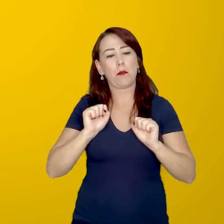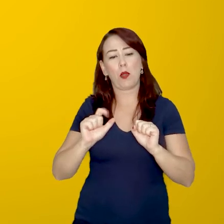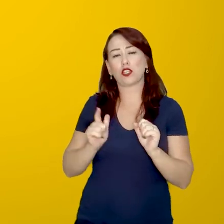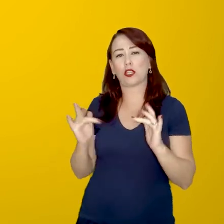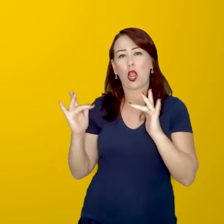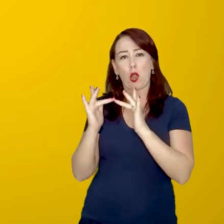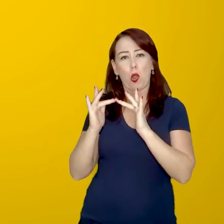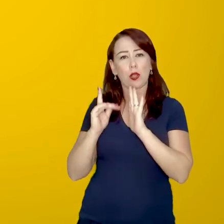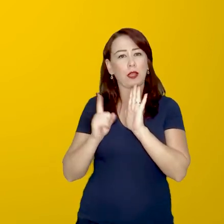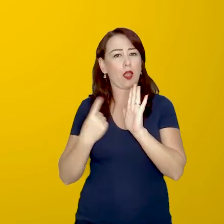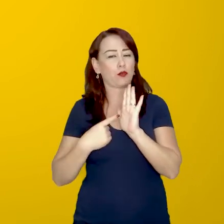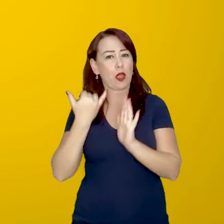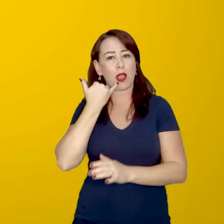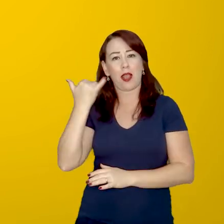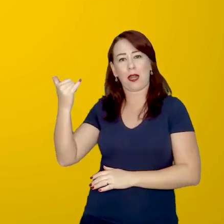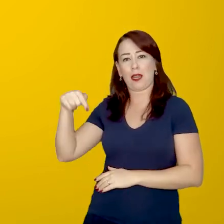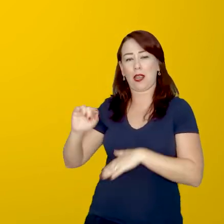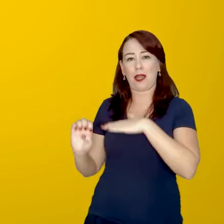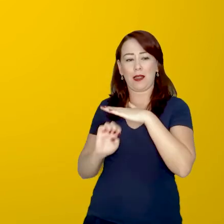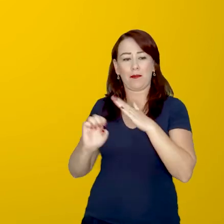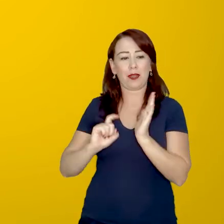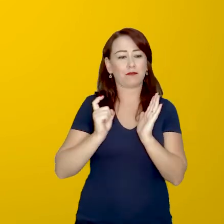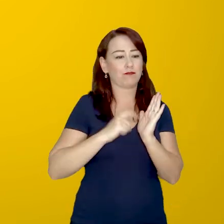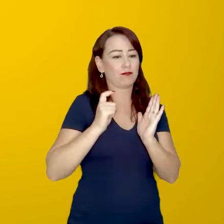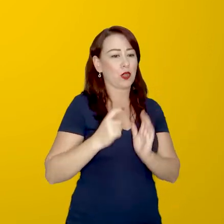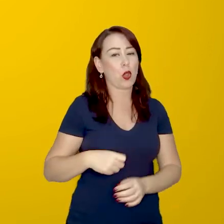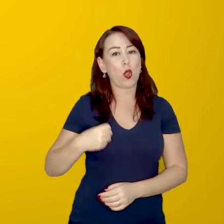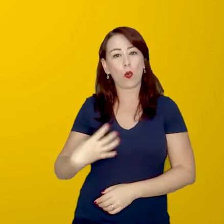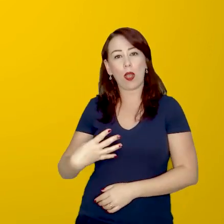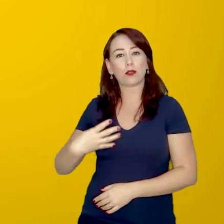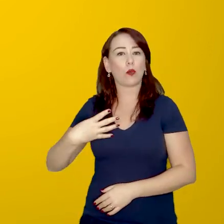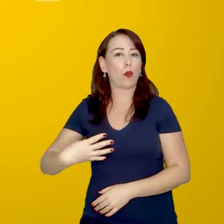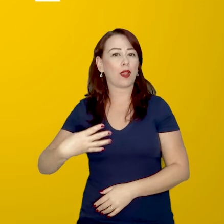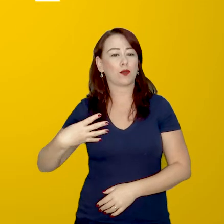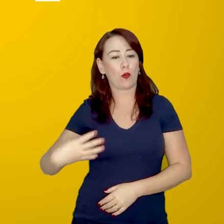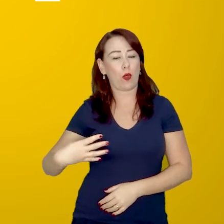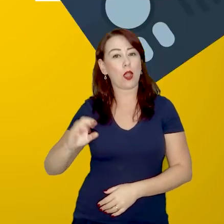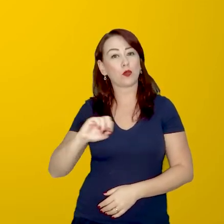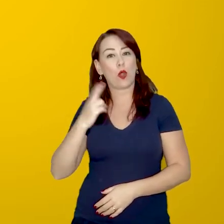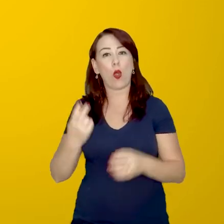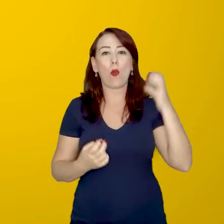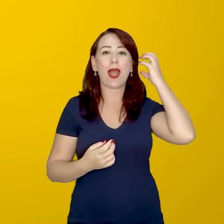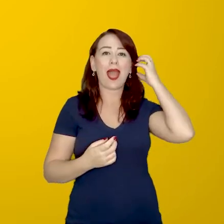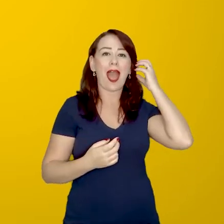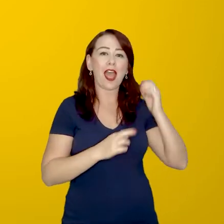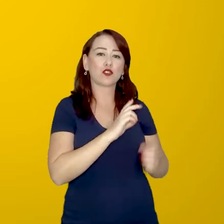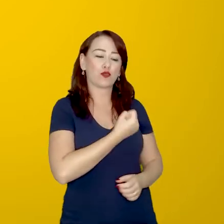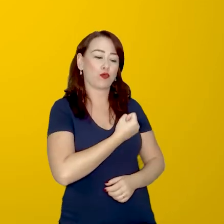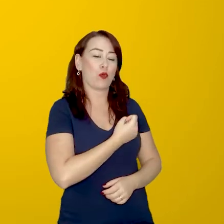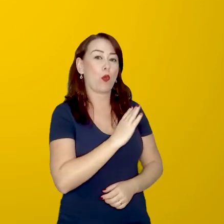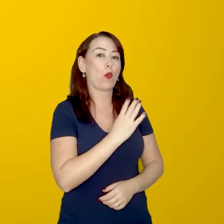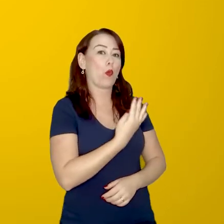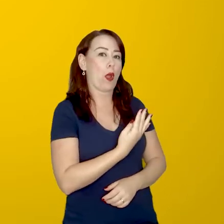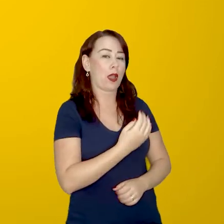através de qualquer telefone da empresa. Basta discar o número 444 ou utilizar a faixa